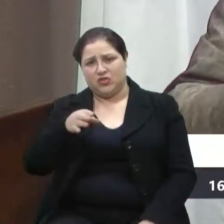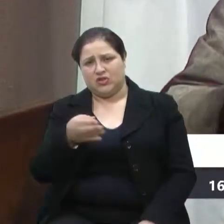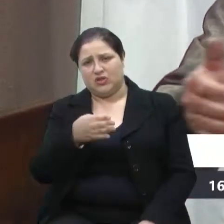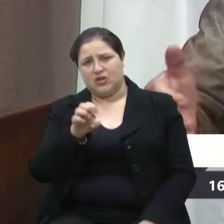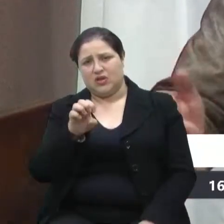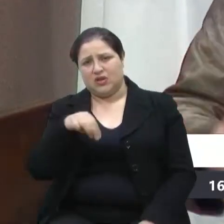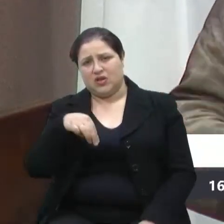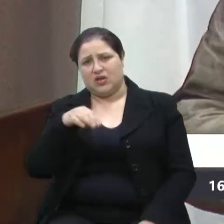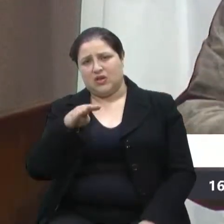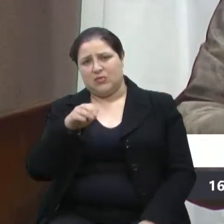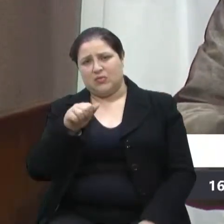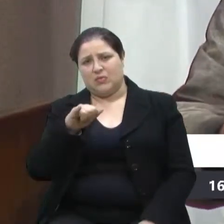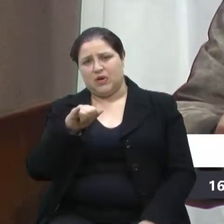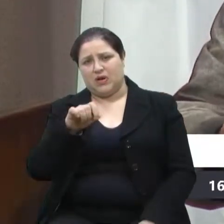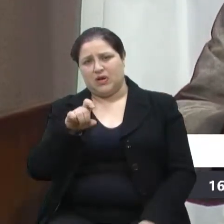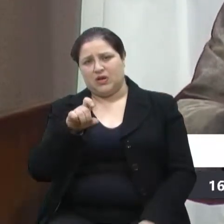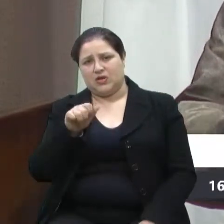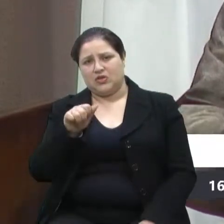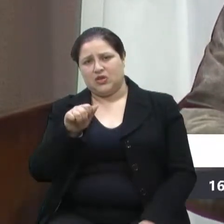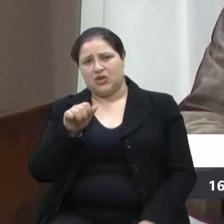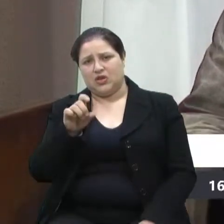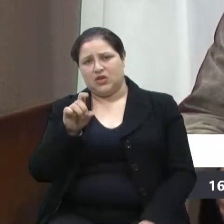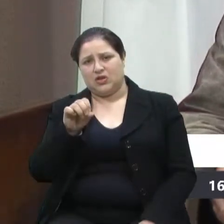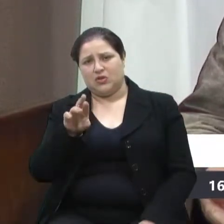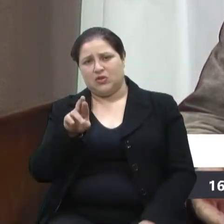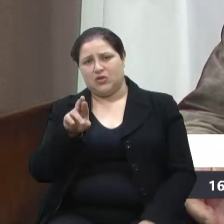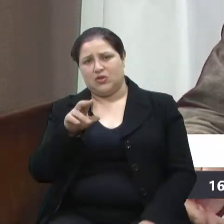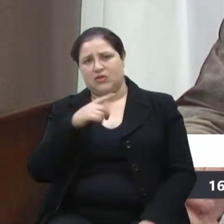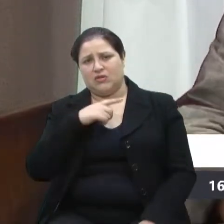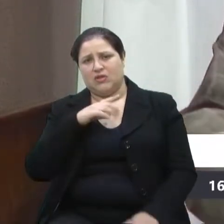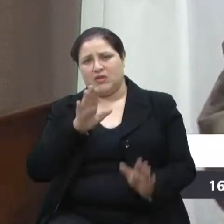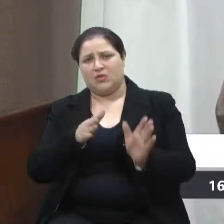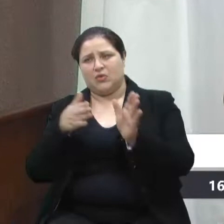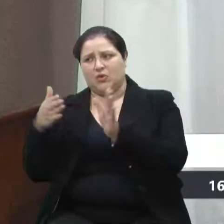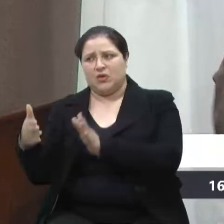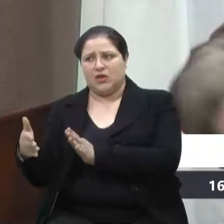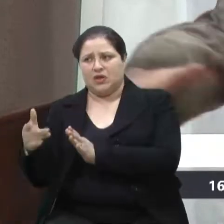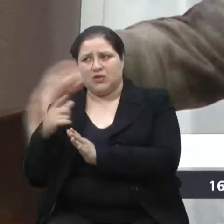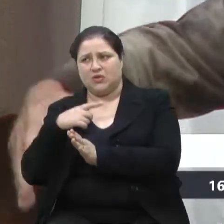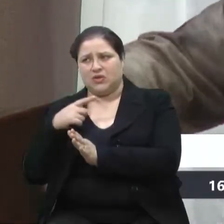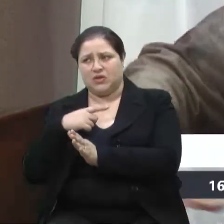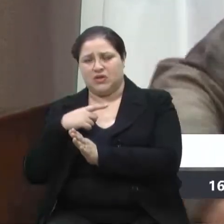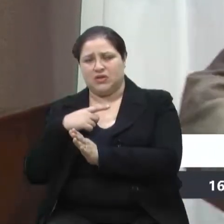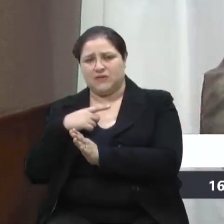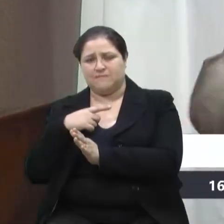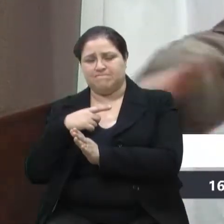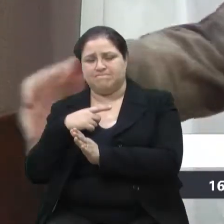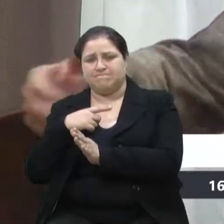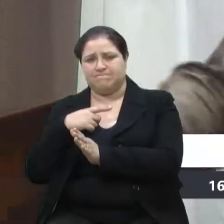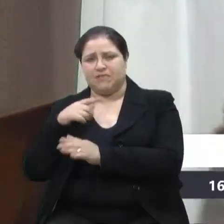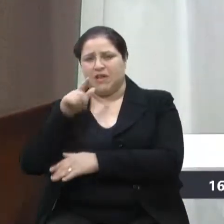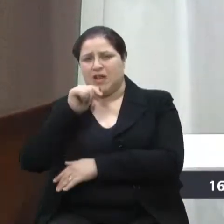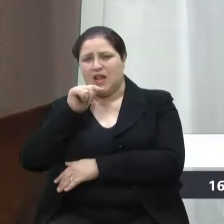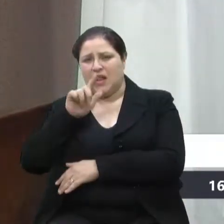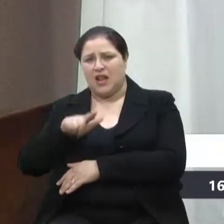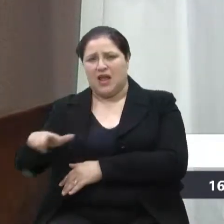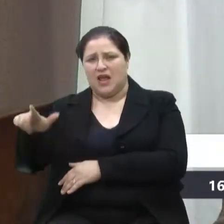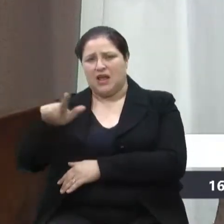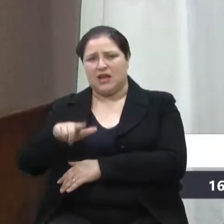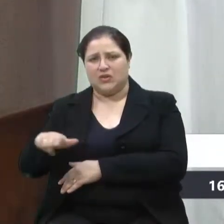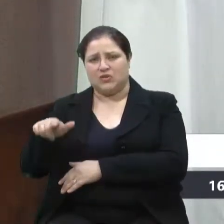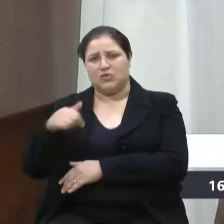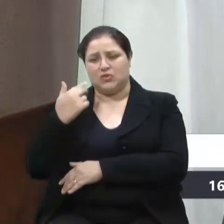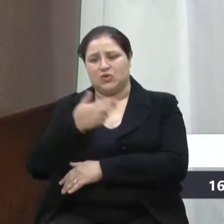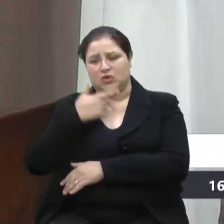da... que nós... um lago lá, e a gente